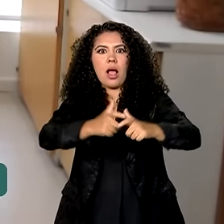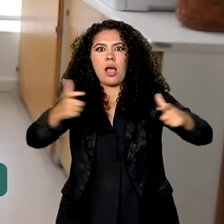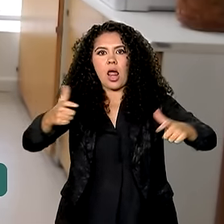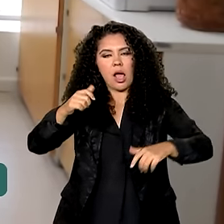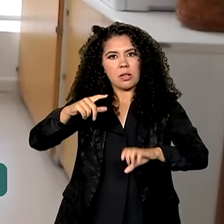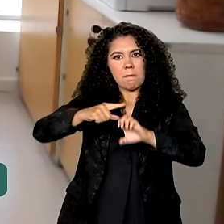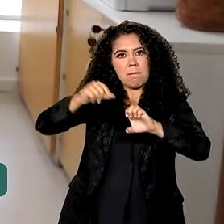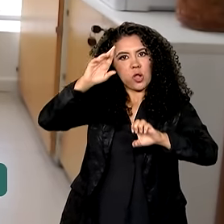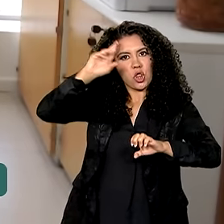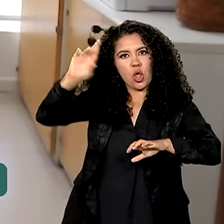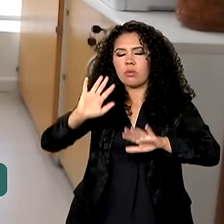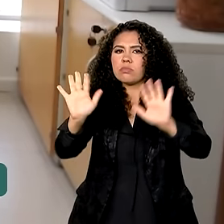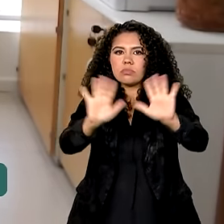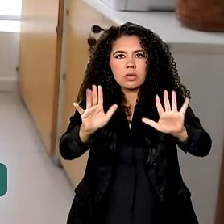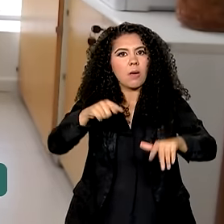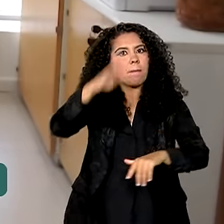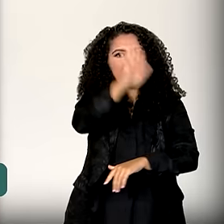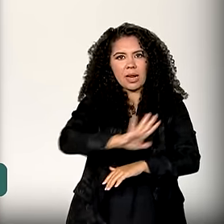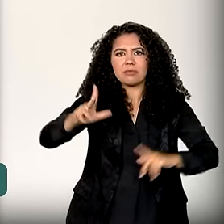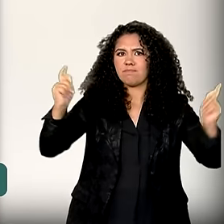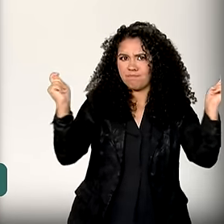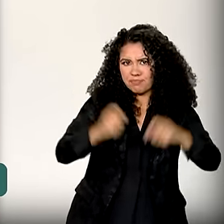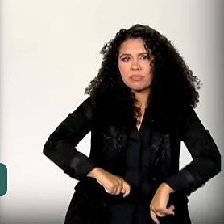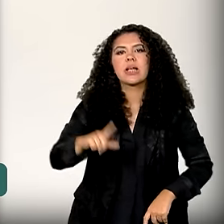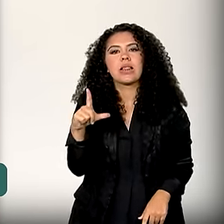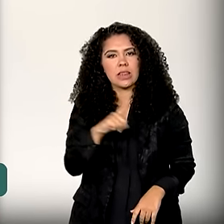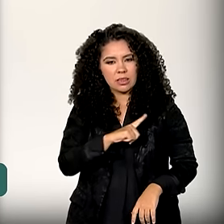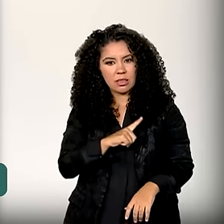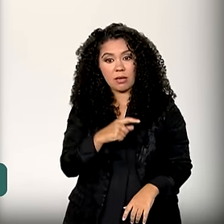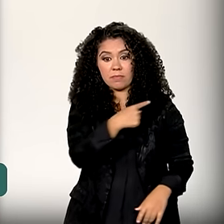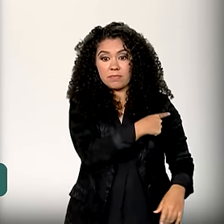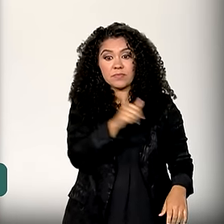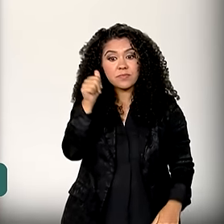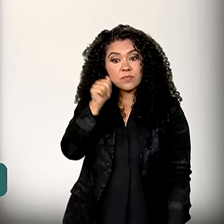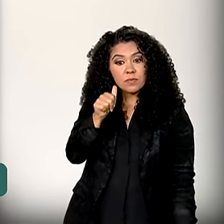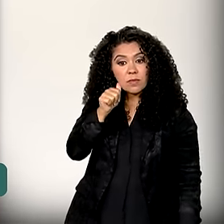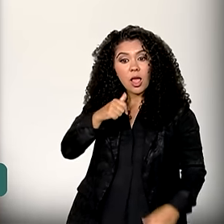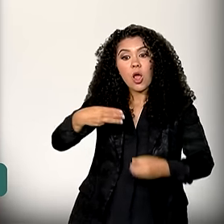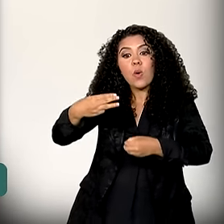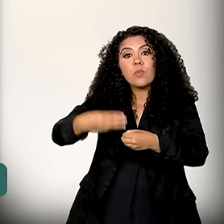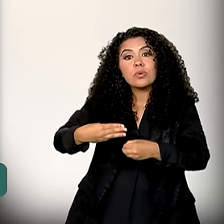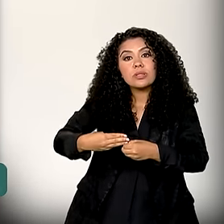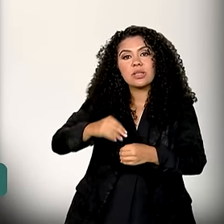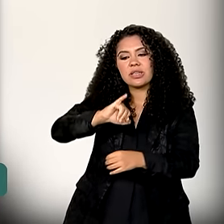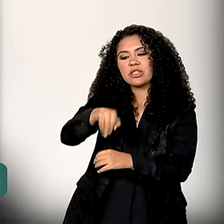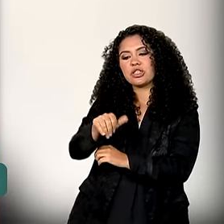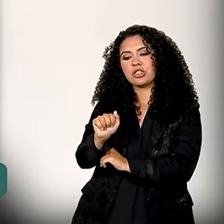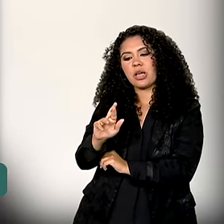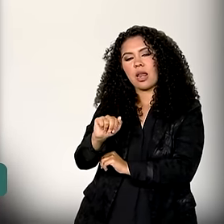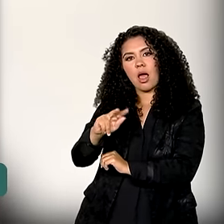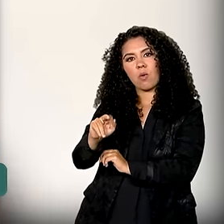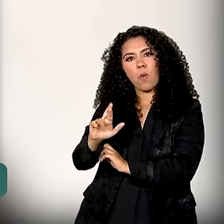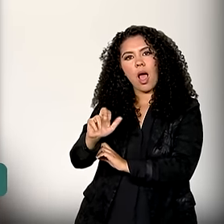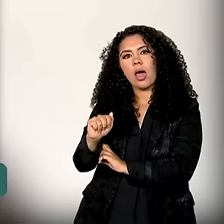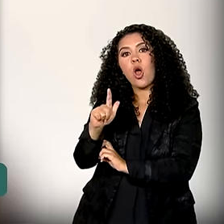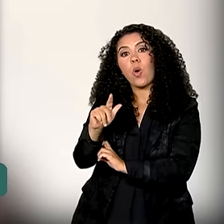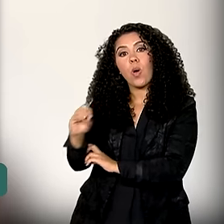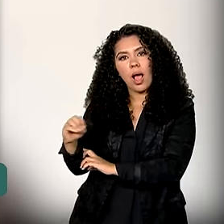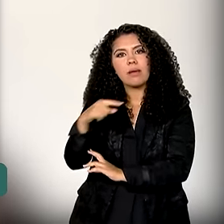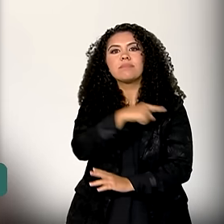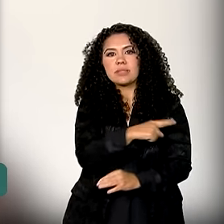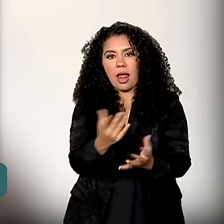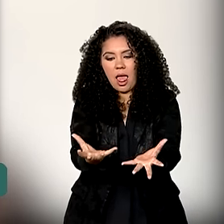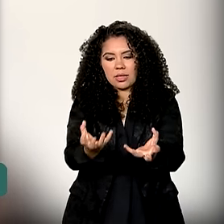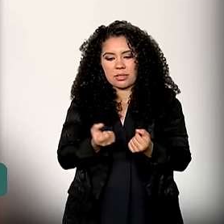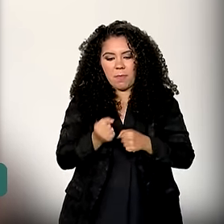que o potencial do Brasil é gigantesco nesse setor. Rosilene mora no município de Jaraguá, em Goiás, e ela recebeu capacitação